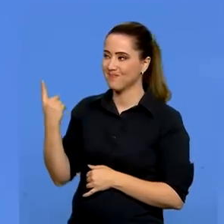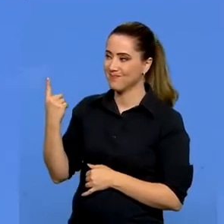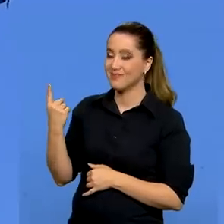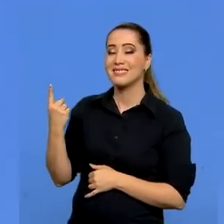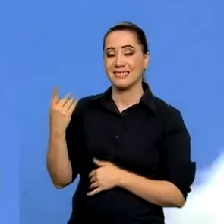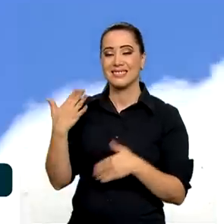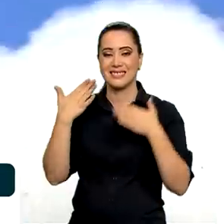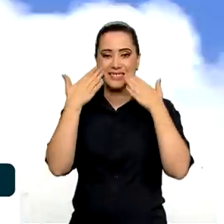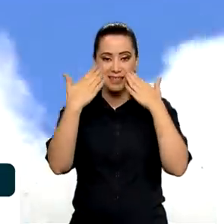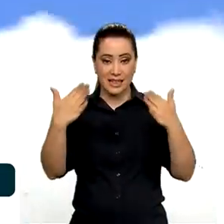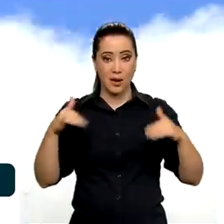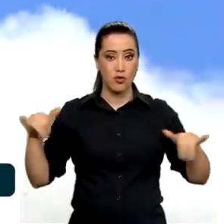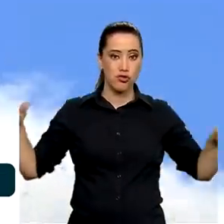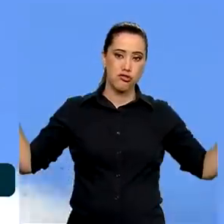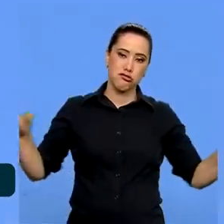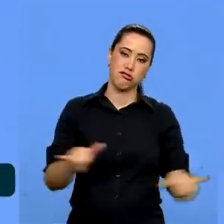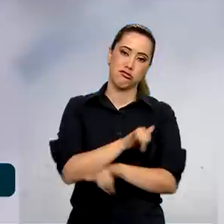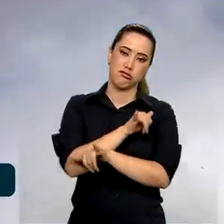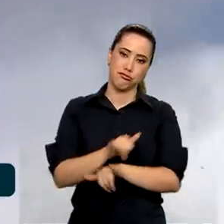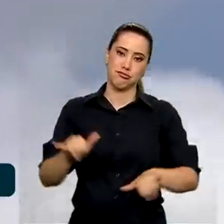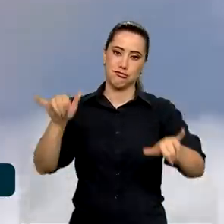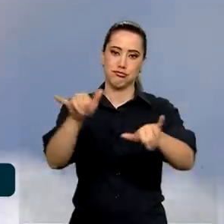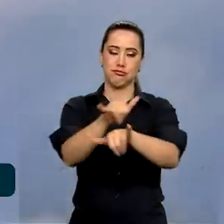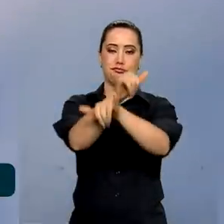apresentação da Esquadrilha da Fumaça.